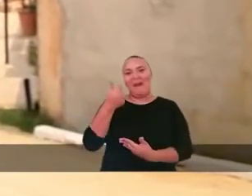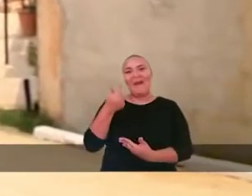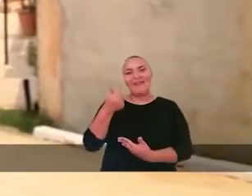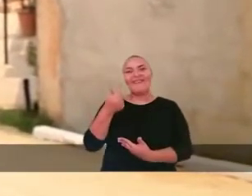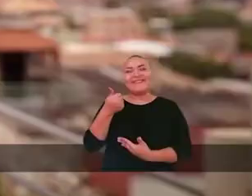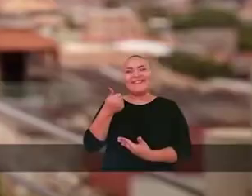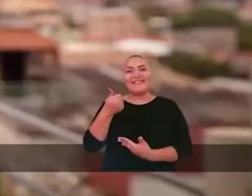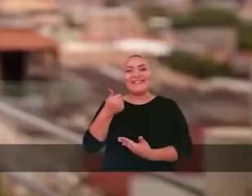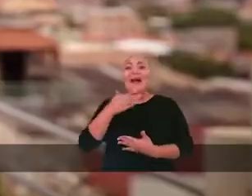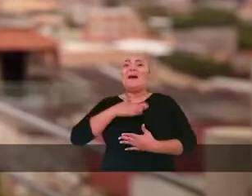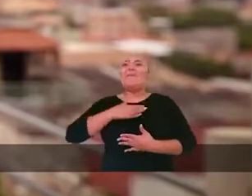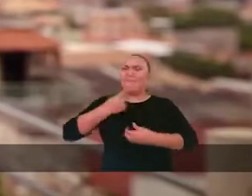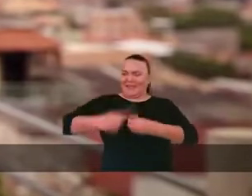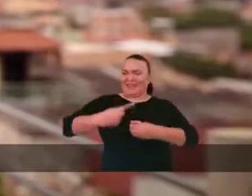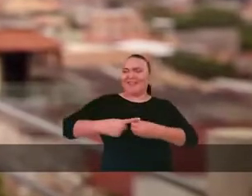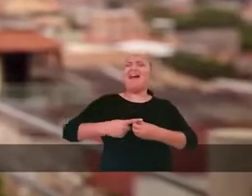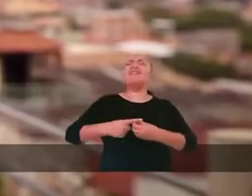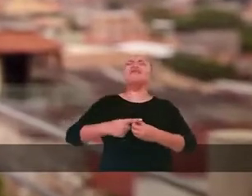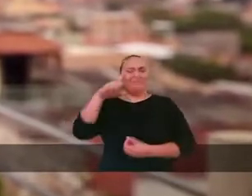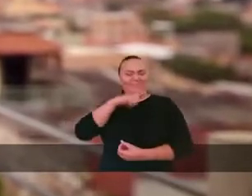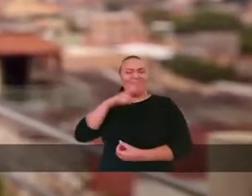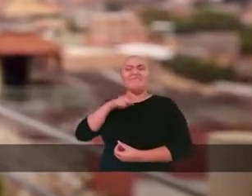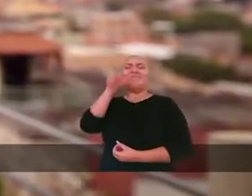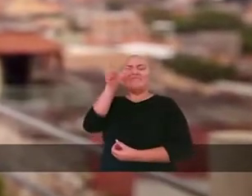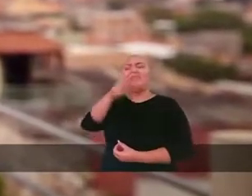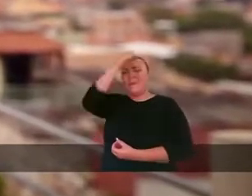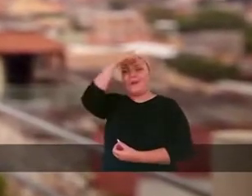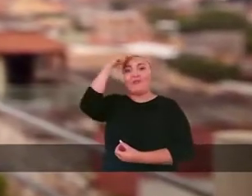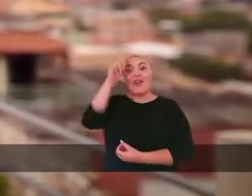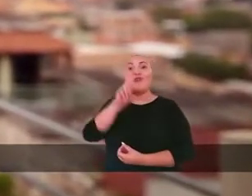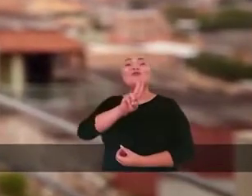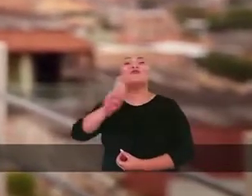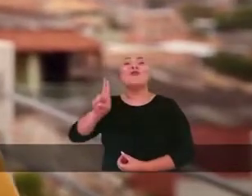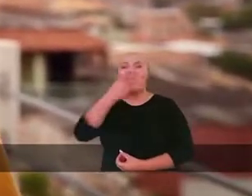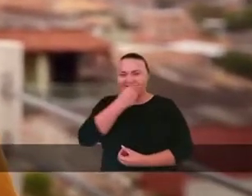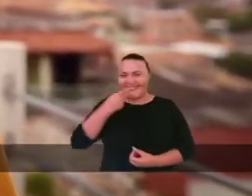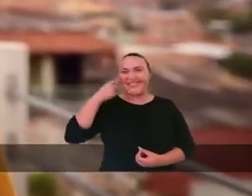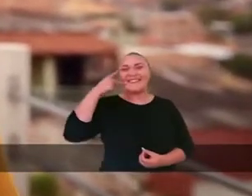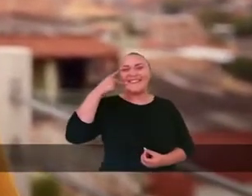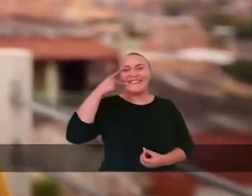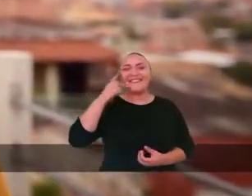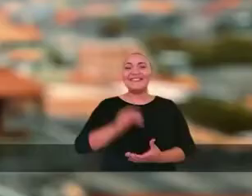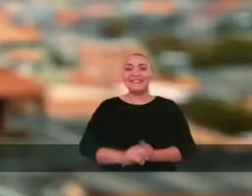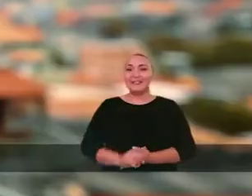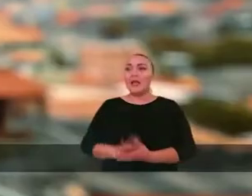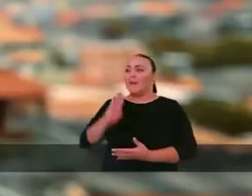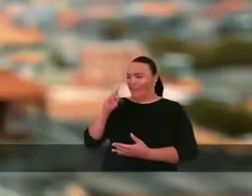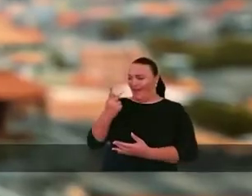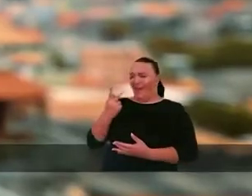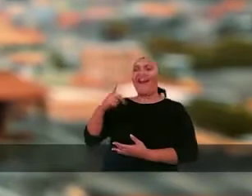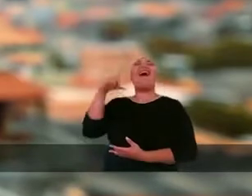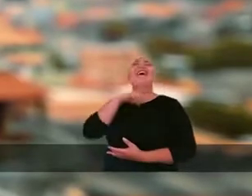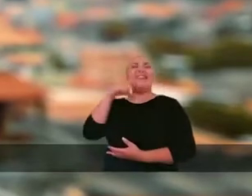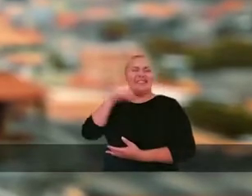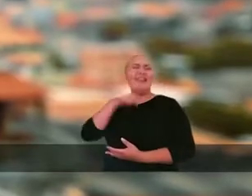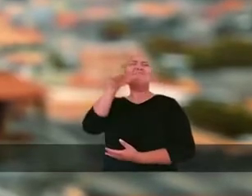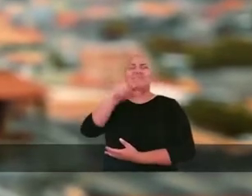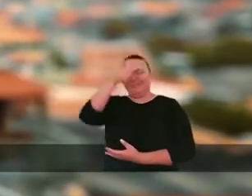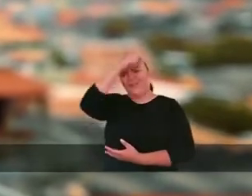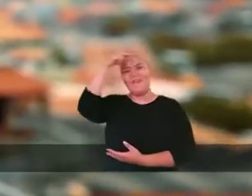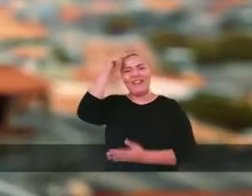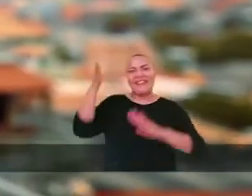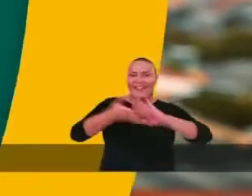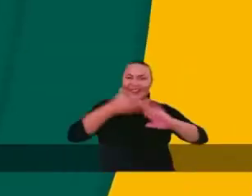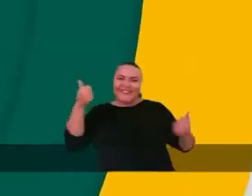melhor ainda. A minha cidade tem prefeito. E ele chama Alexandre Calil. Belo Horizonte tem prefeito.